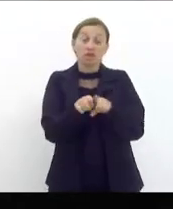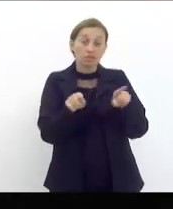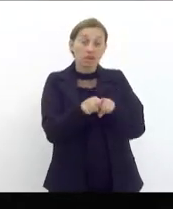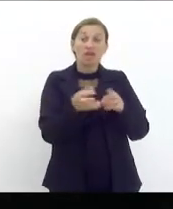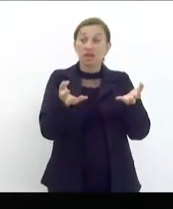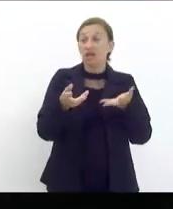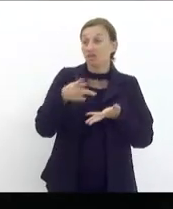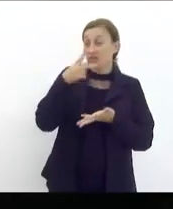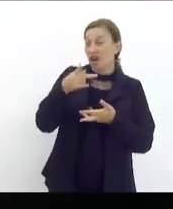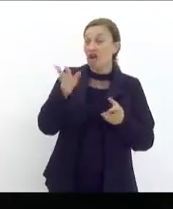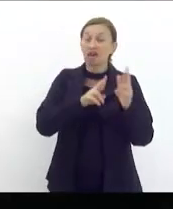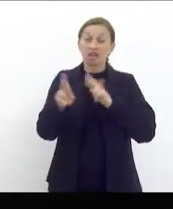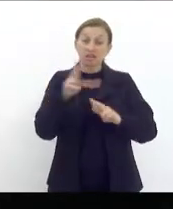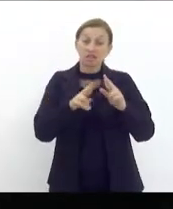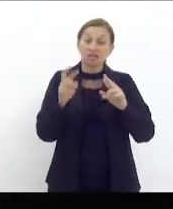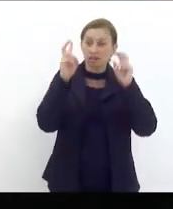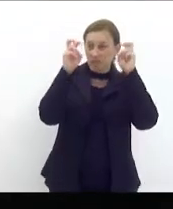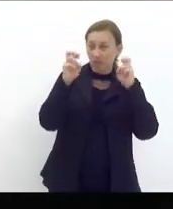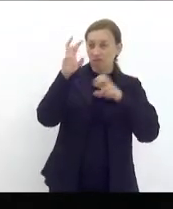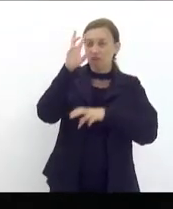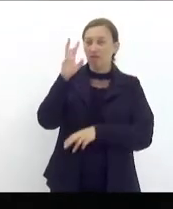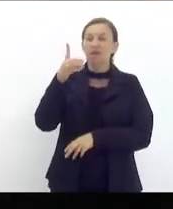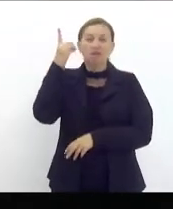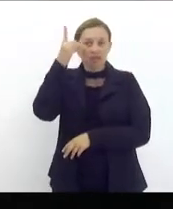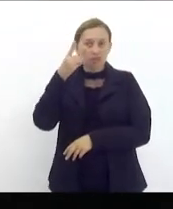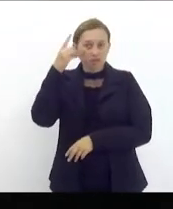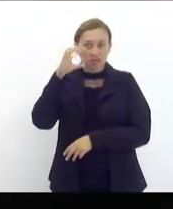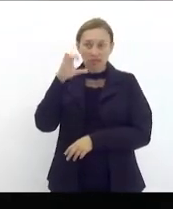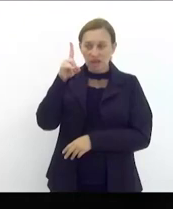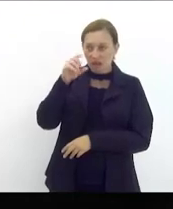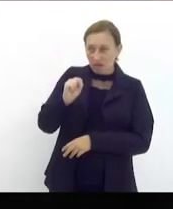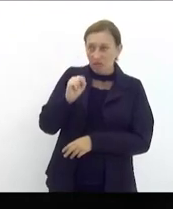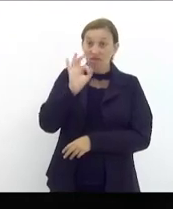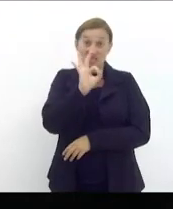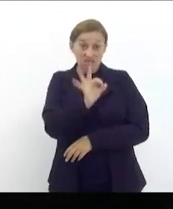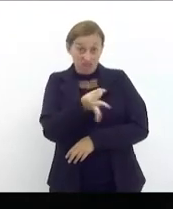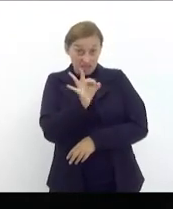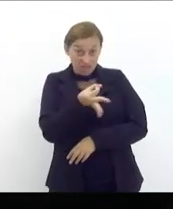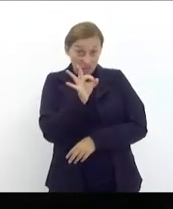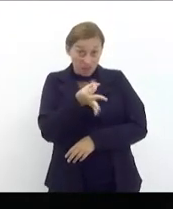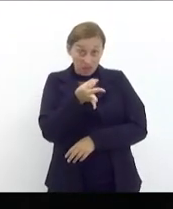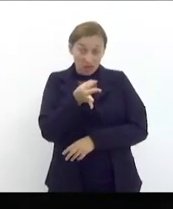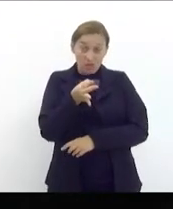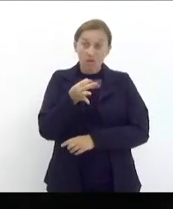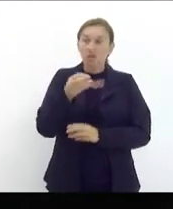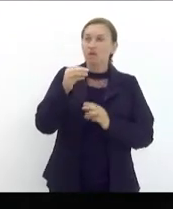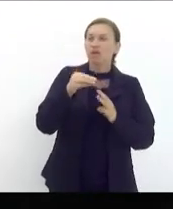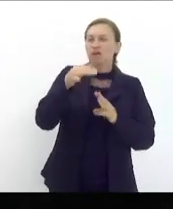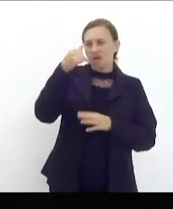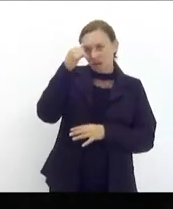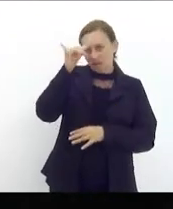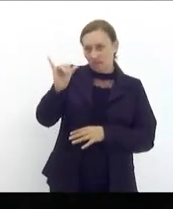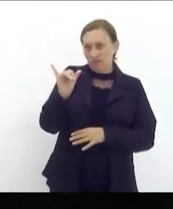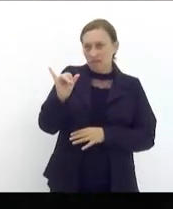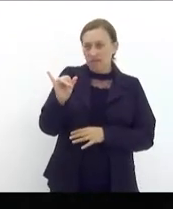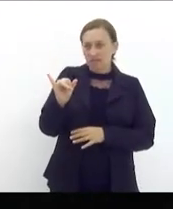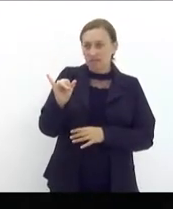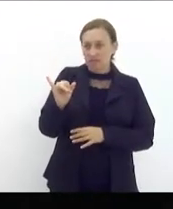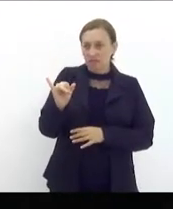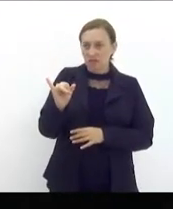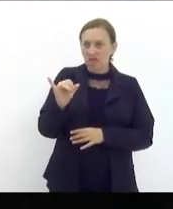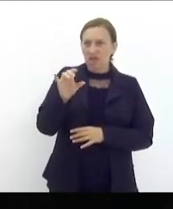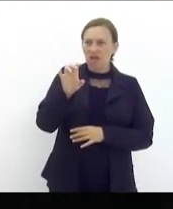com relação a esse debate, deputado Carlos Bink, é justamente um método contraceptivo chamado